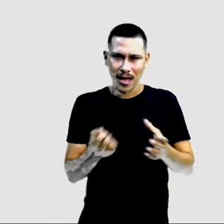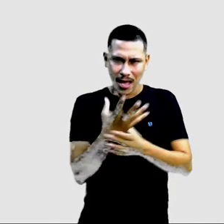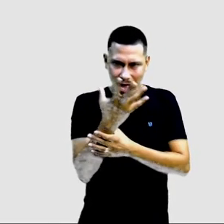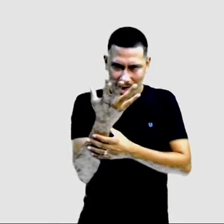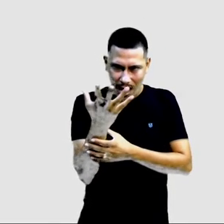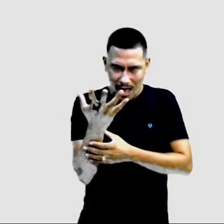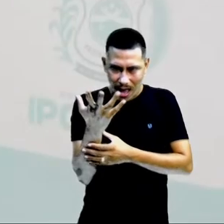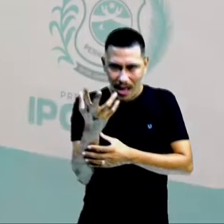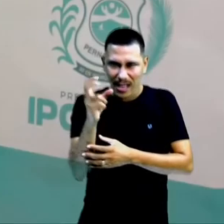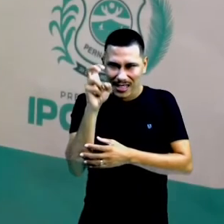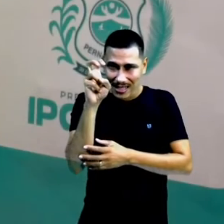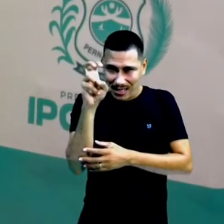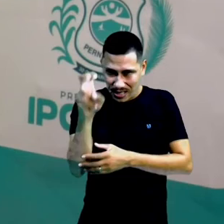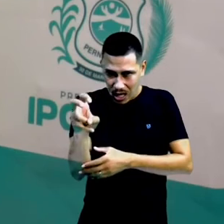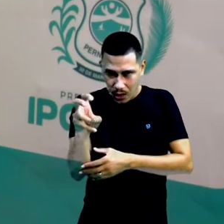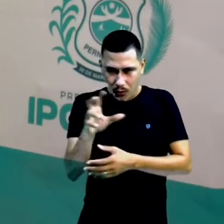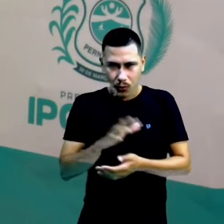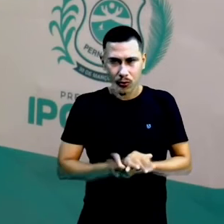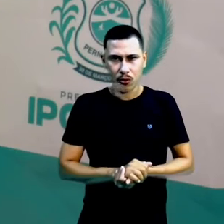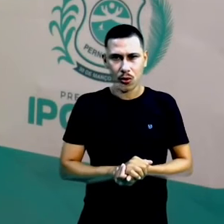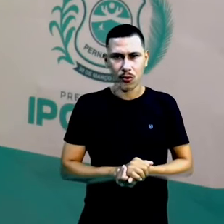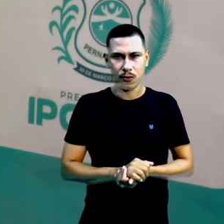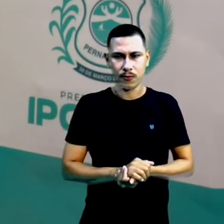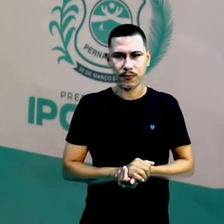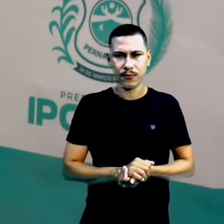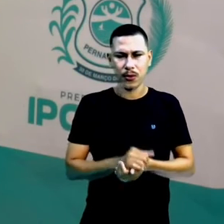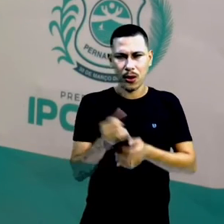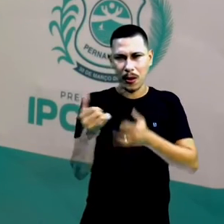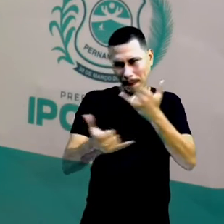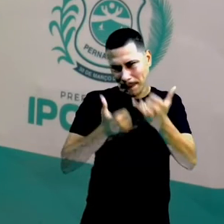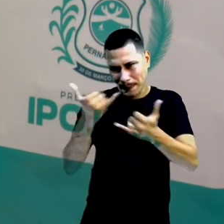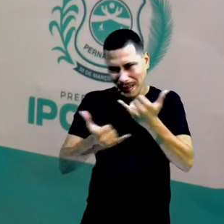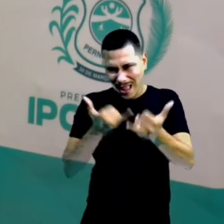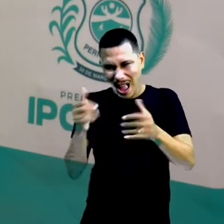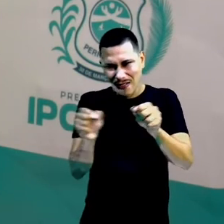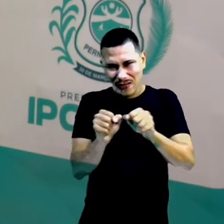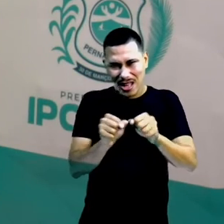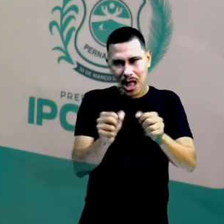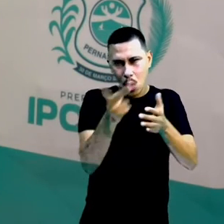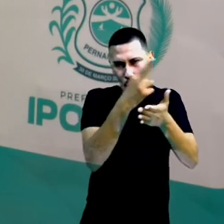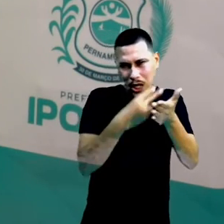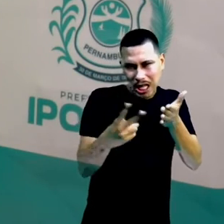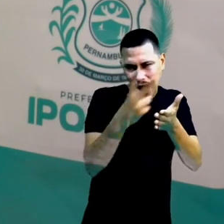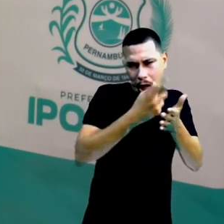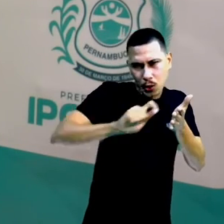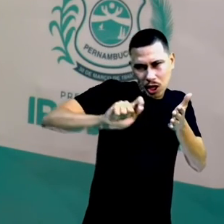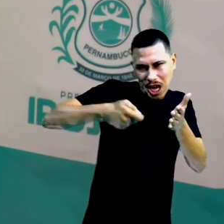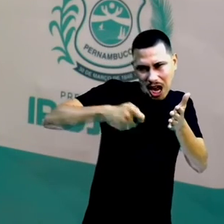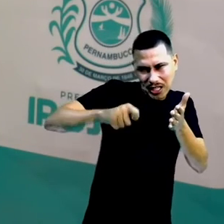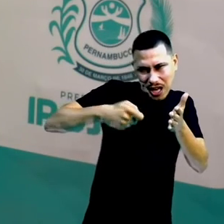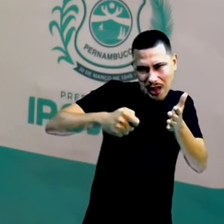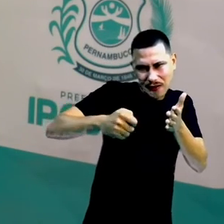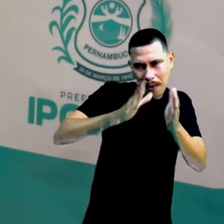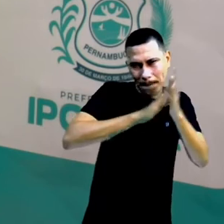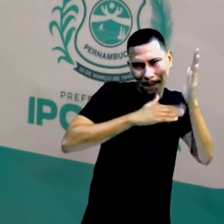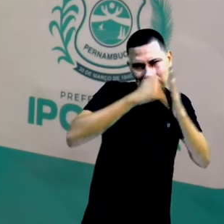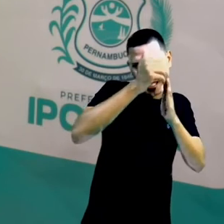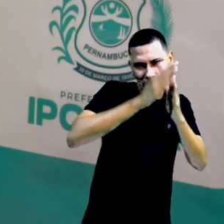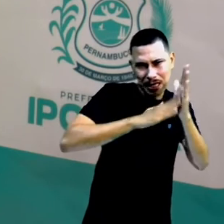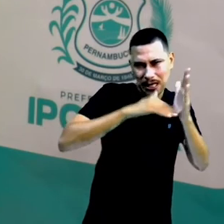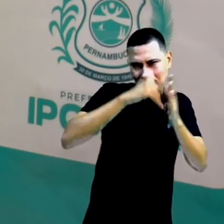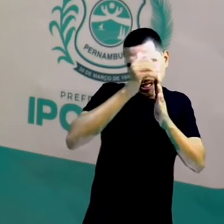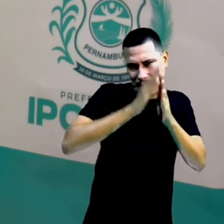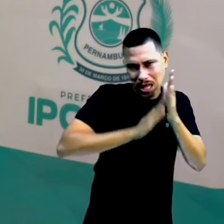Vocês podem colocar assim de lado, fazer uma chavezinha. Um desenho de uma chave, um desenho. Pintar e colocar